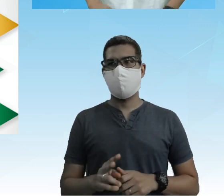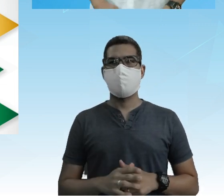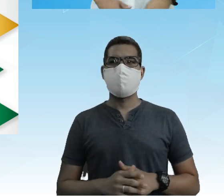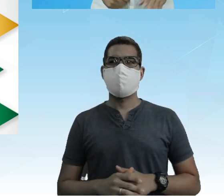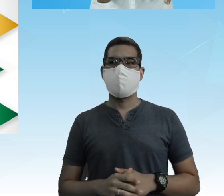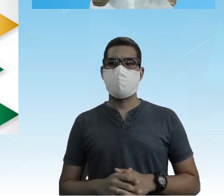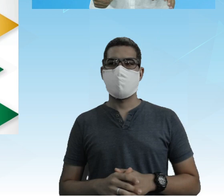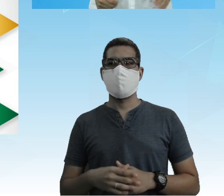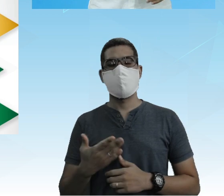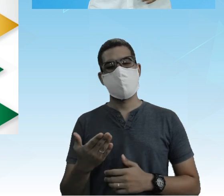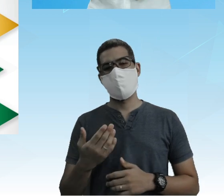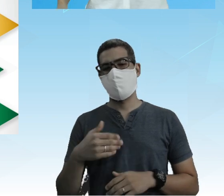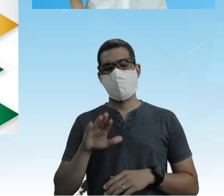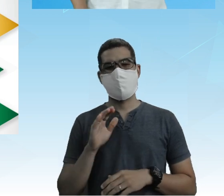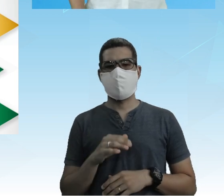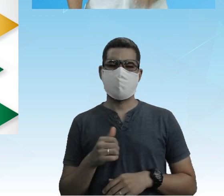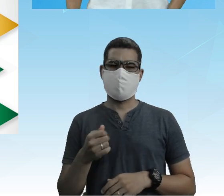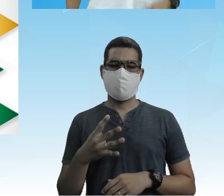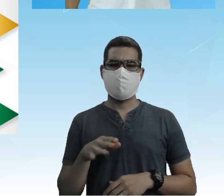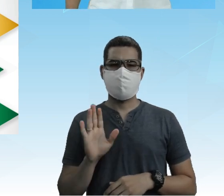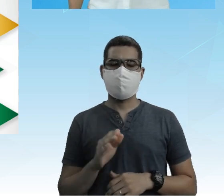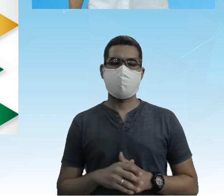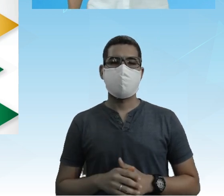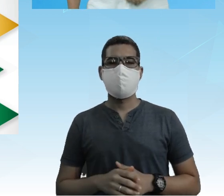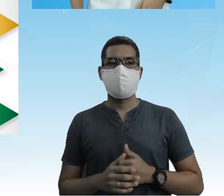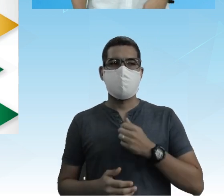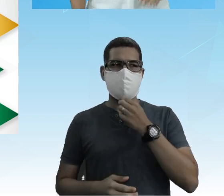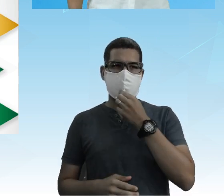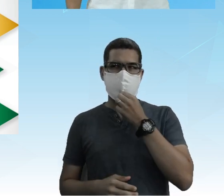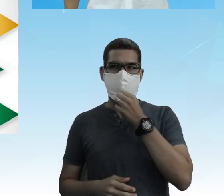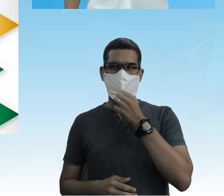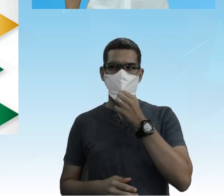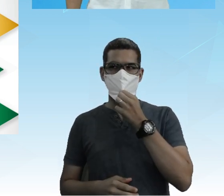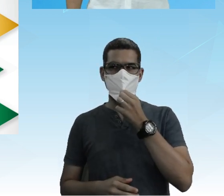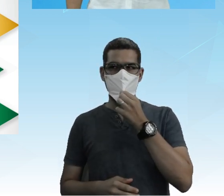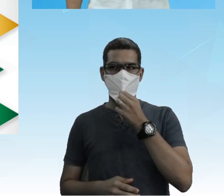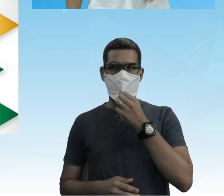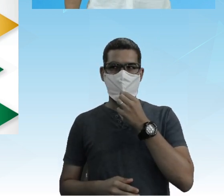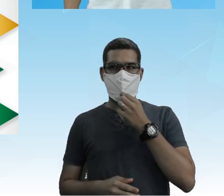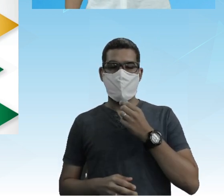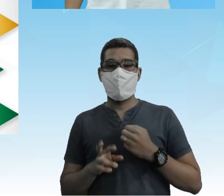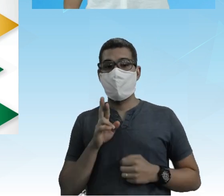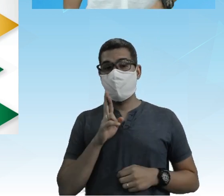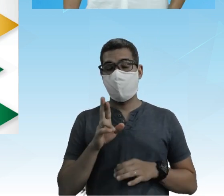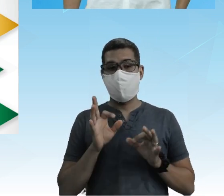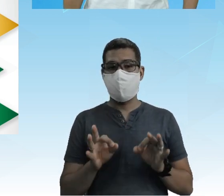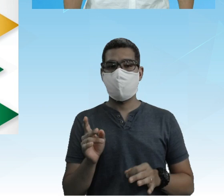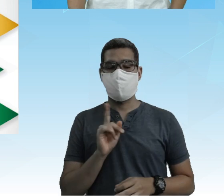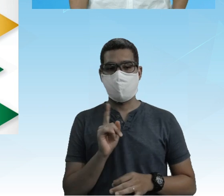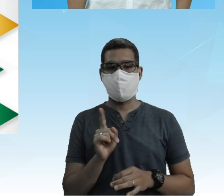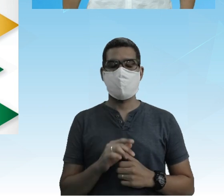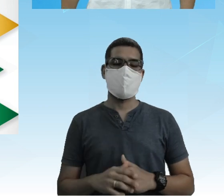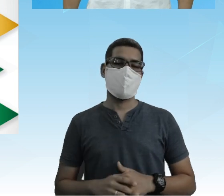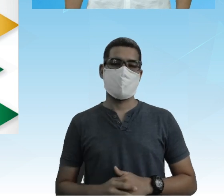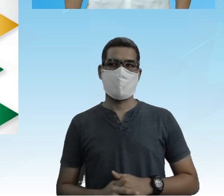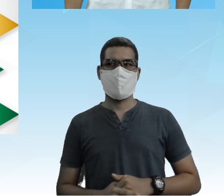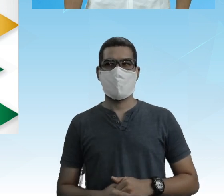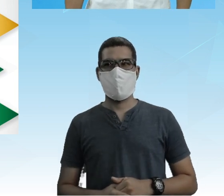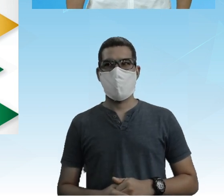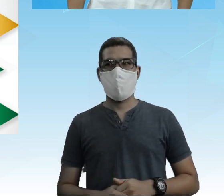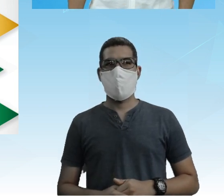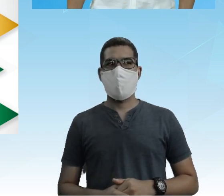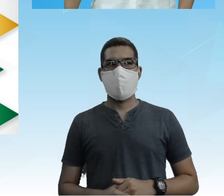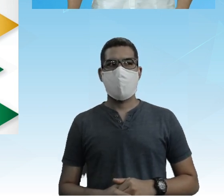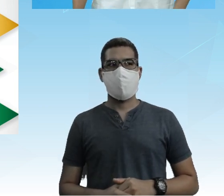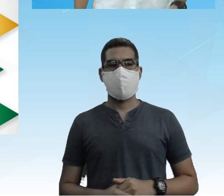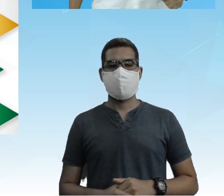vezes Ou mais, né? Quatorze E aí sim Beleza? Ou é que a resposta Não é exata não Se liga Isso é interessante Ok, gente? Vamos